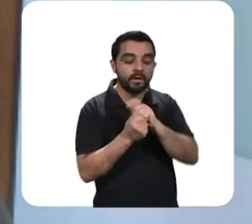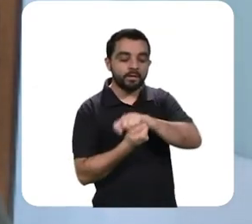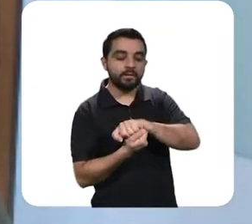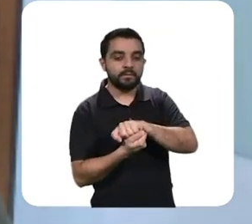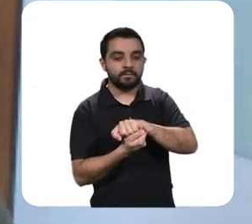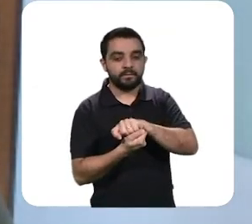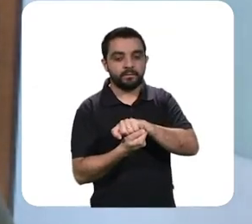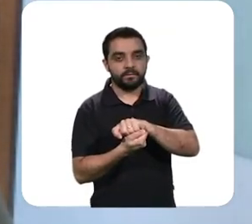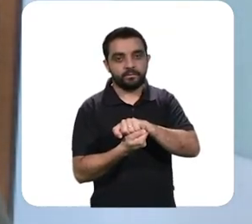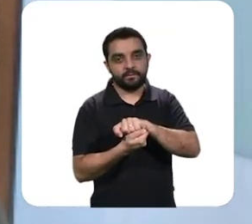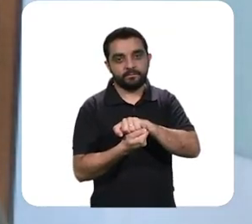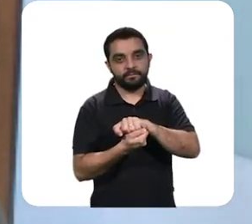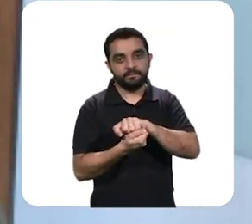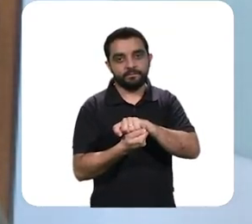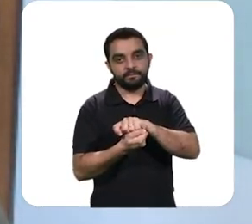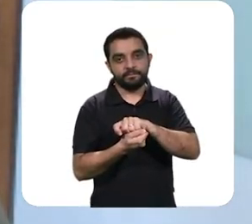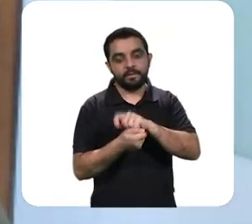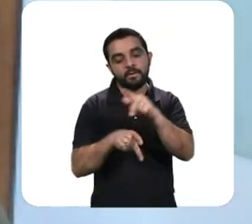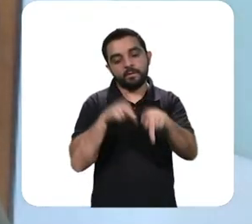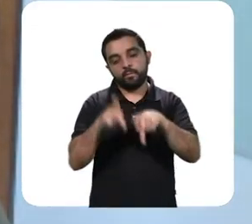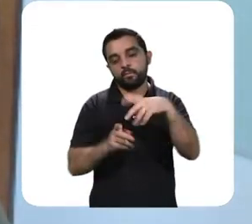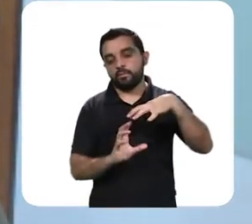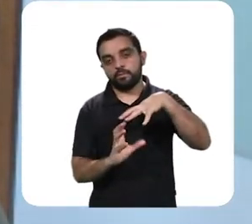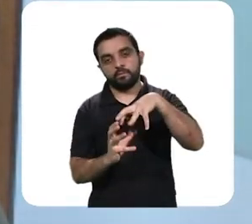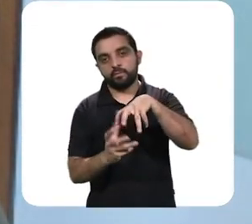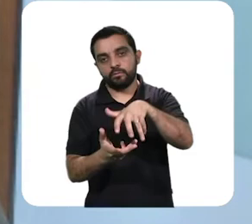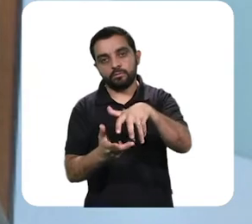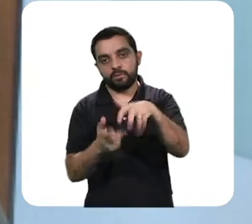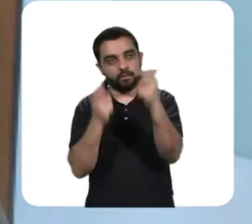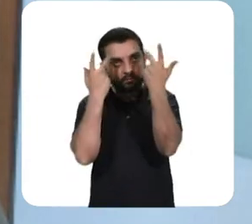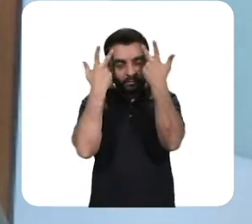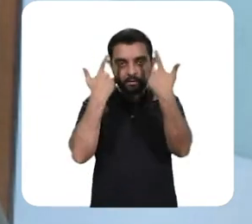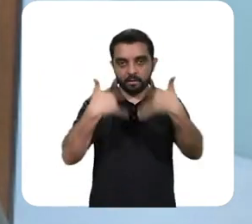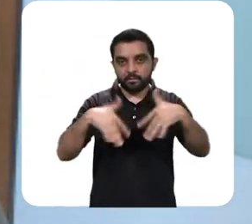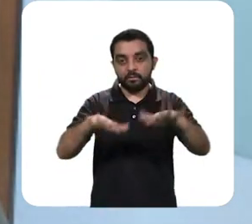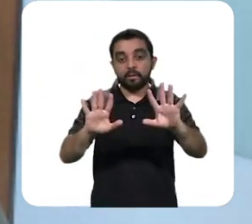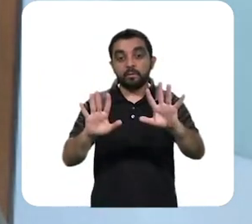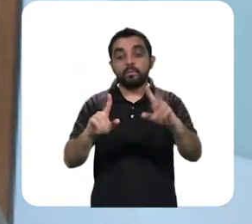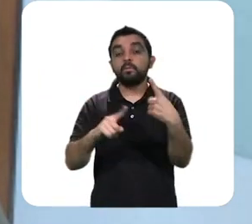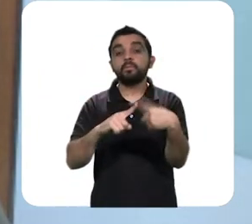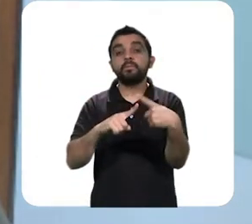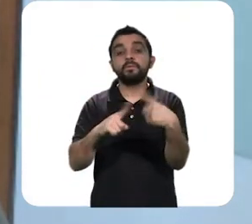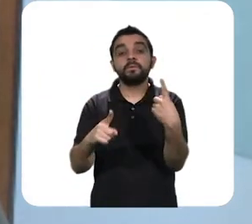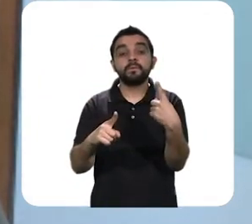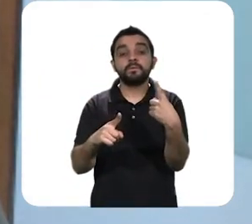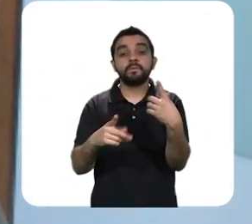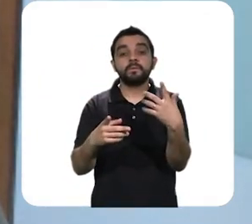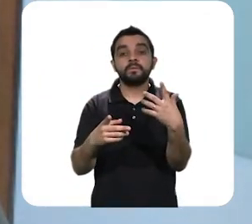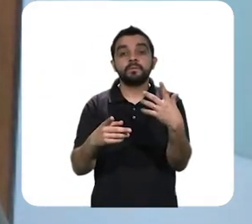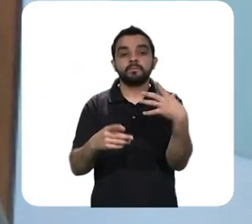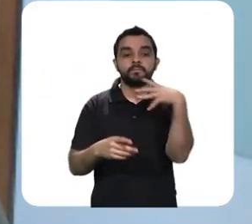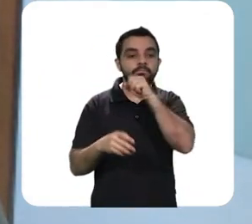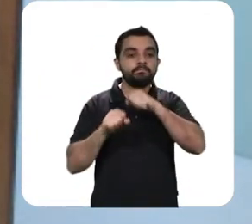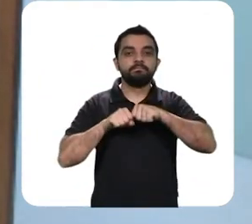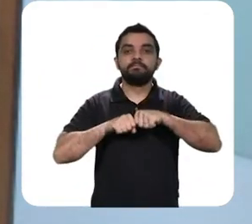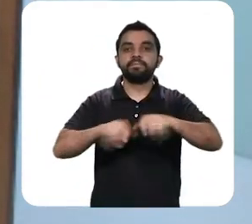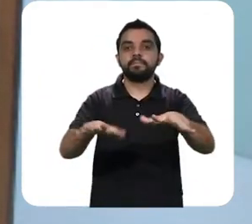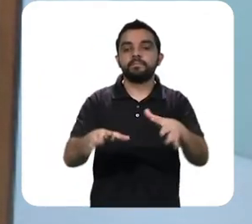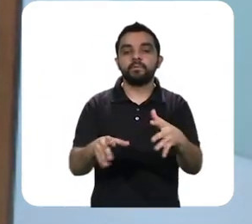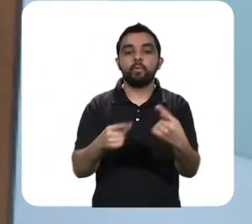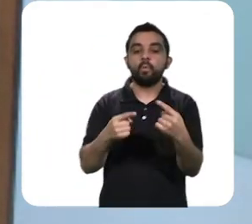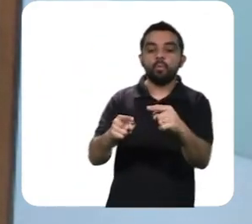forçado pela natureza porque não temos como combater isso numa velocidade necessária